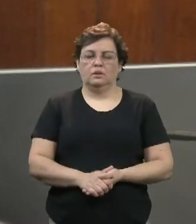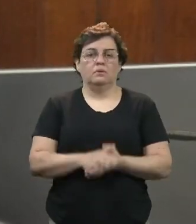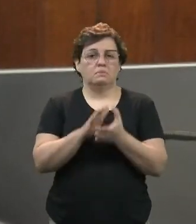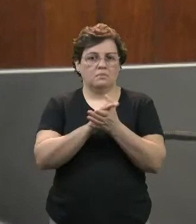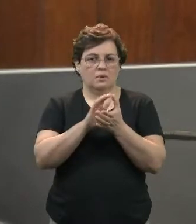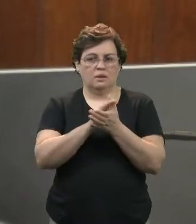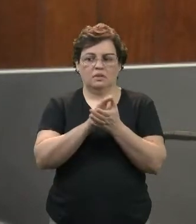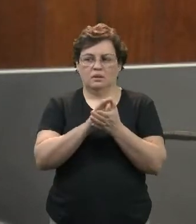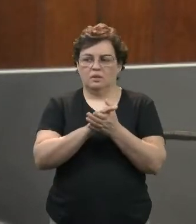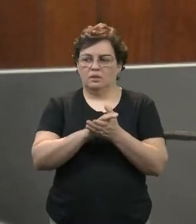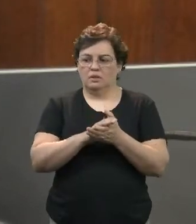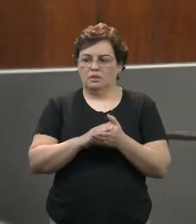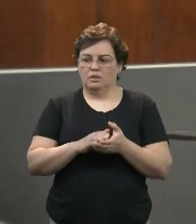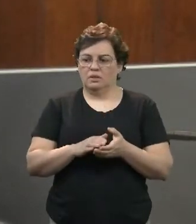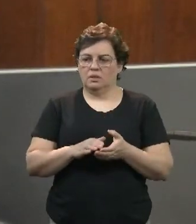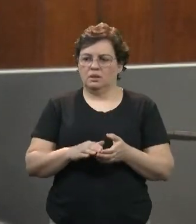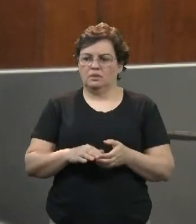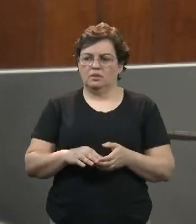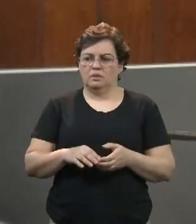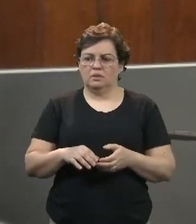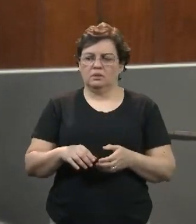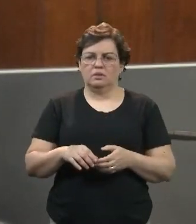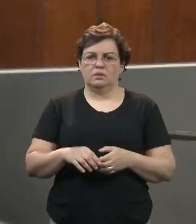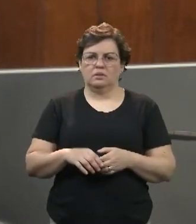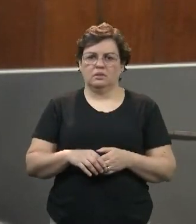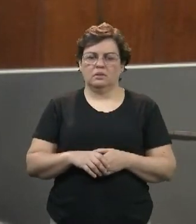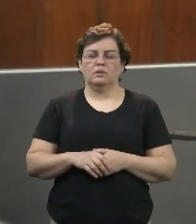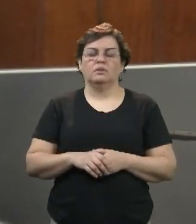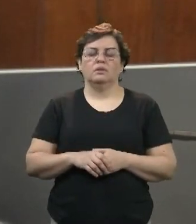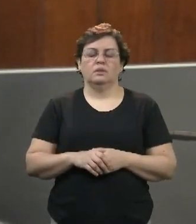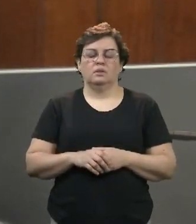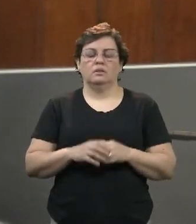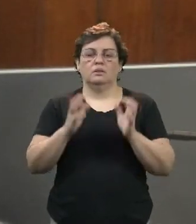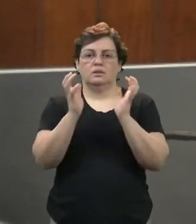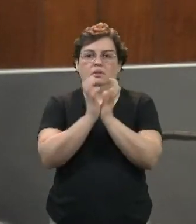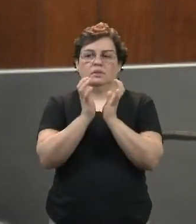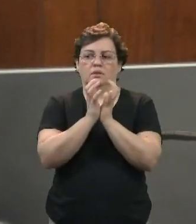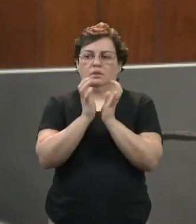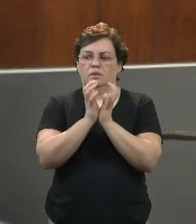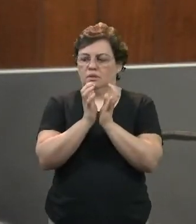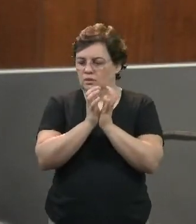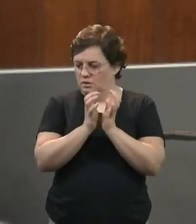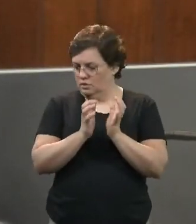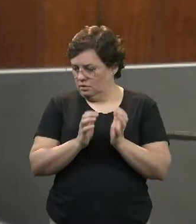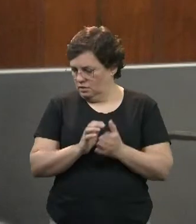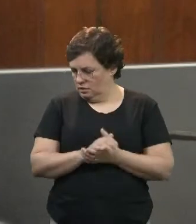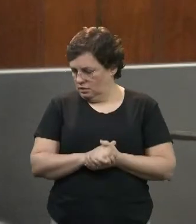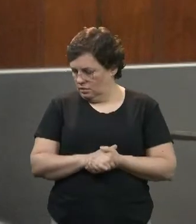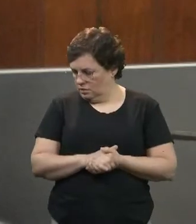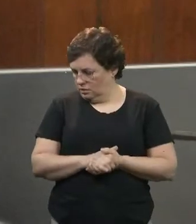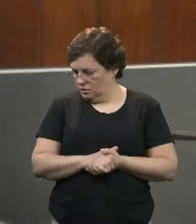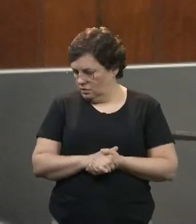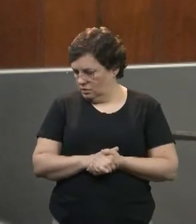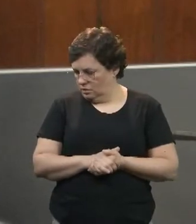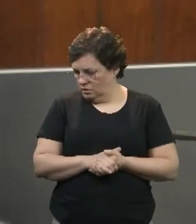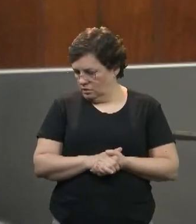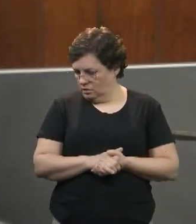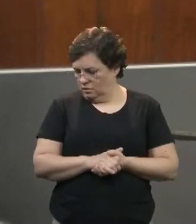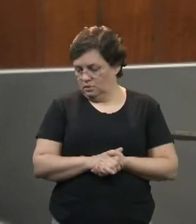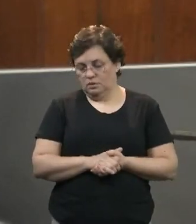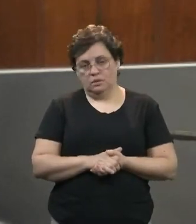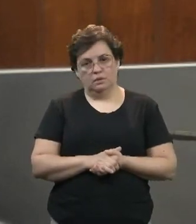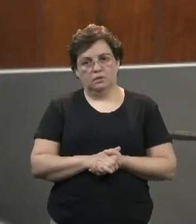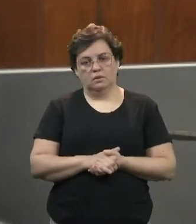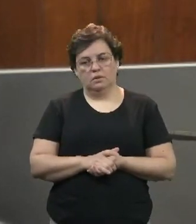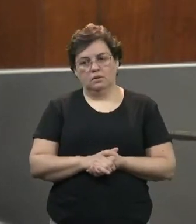do secretário Ramiro, do secretário Levy, Gomes, pegou o trabalho exemplar.